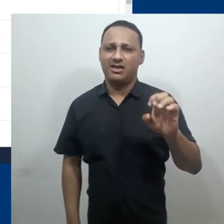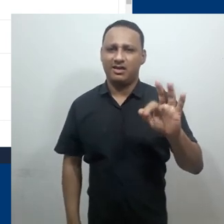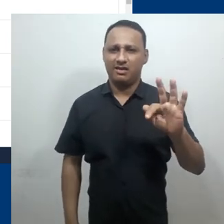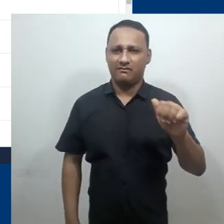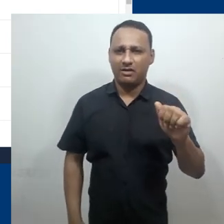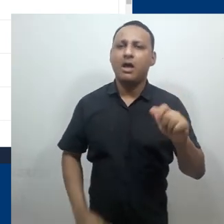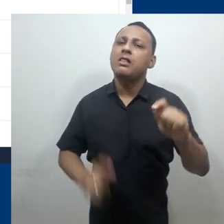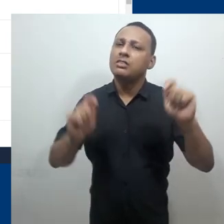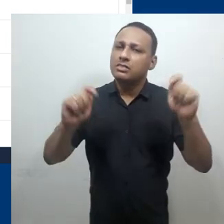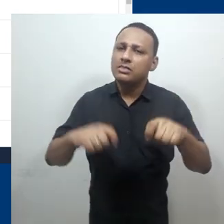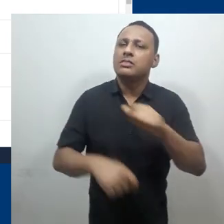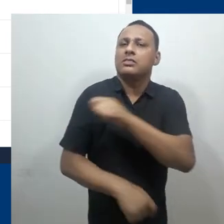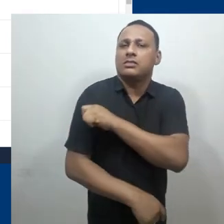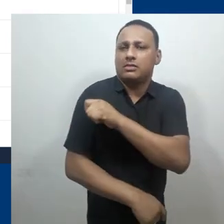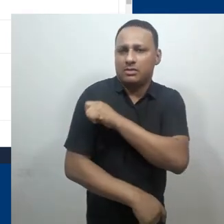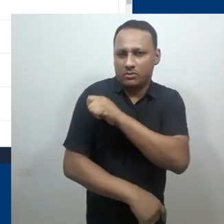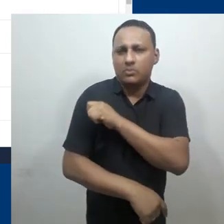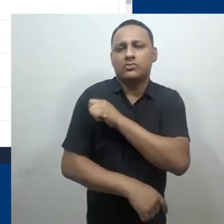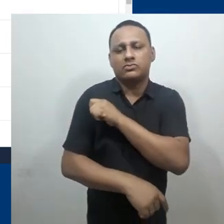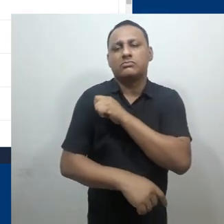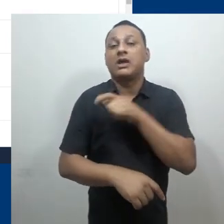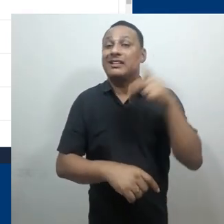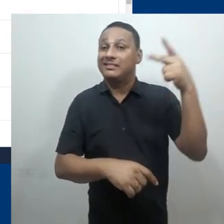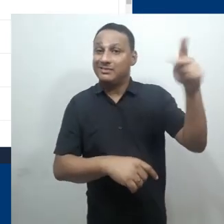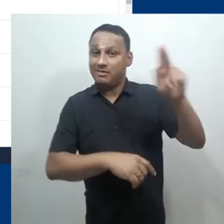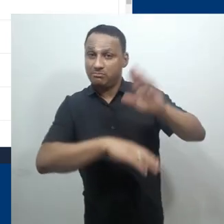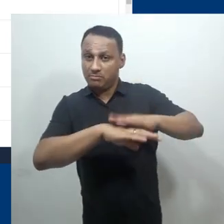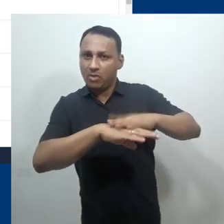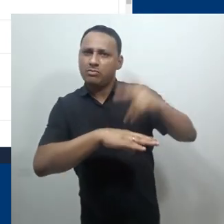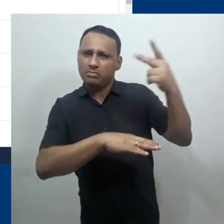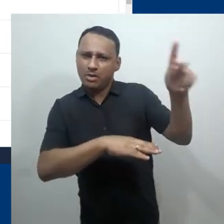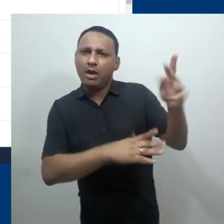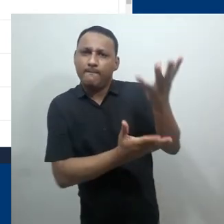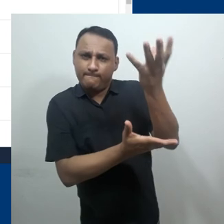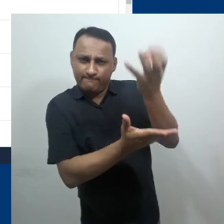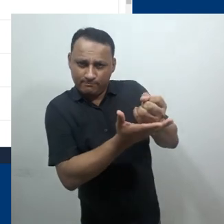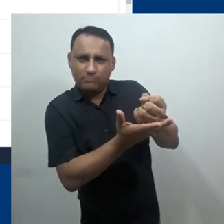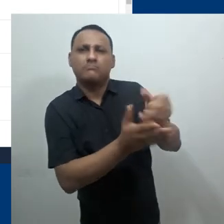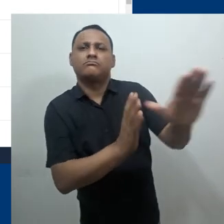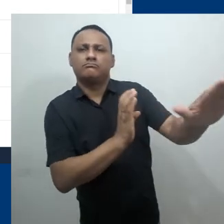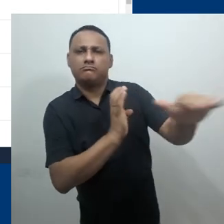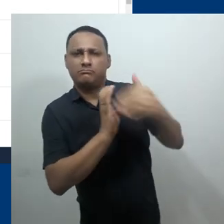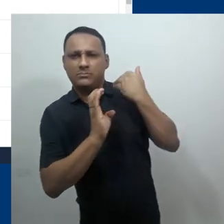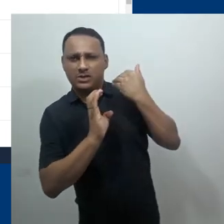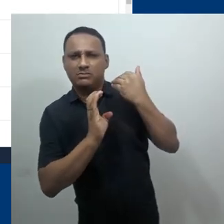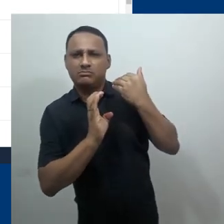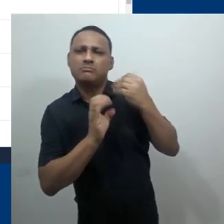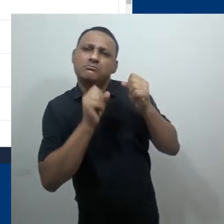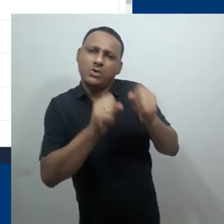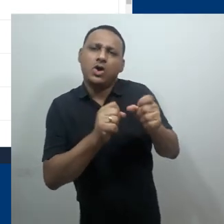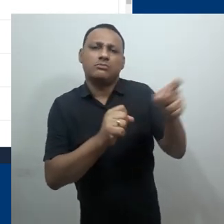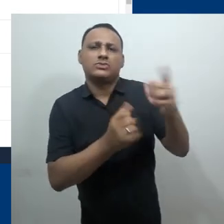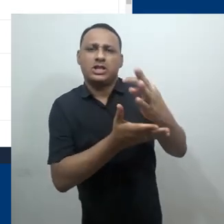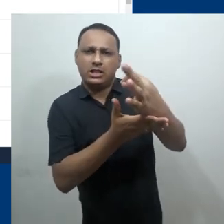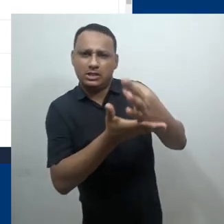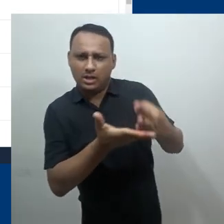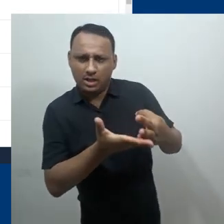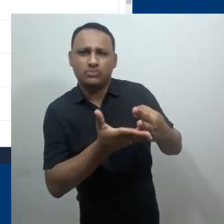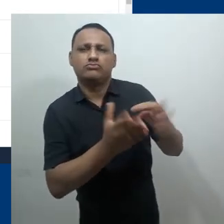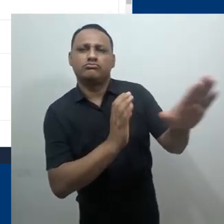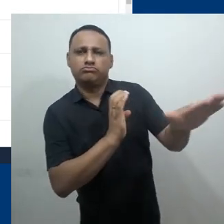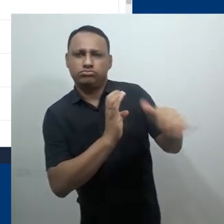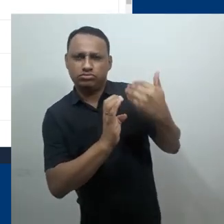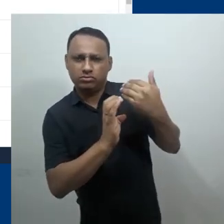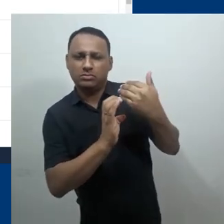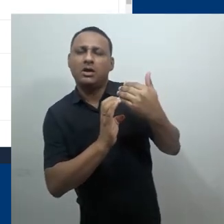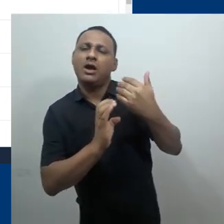exemplo, esse tipo de atividade permite a participação de um aluno que vai enviar, no caso, um arquivo ou